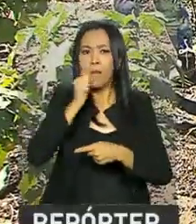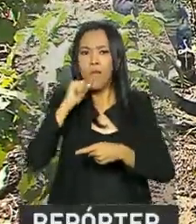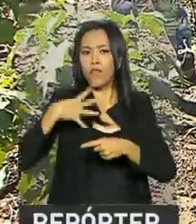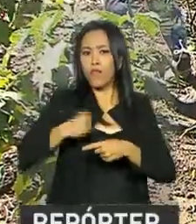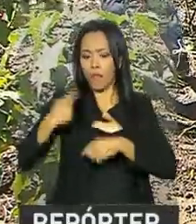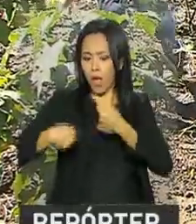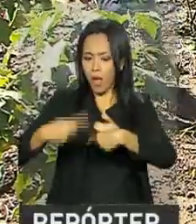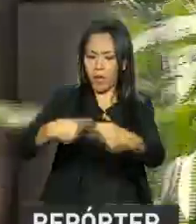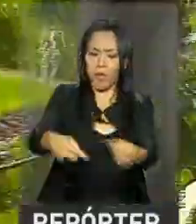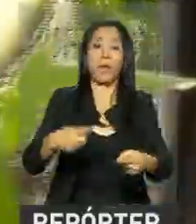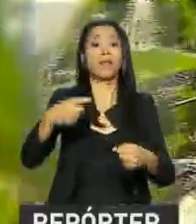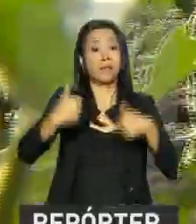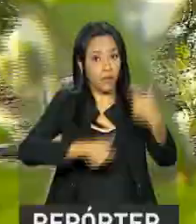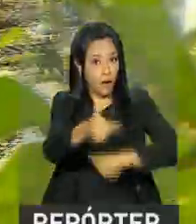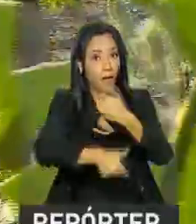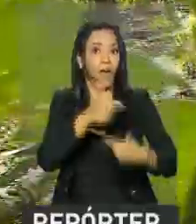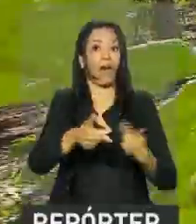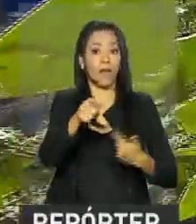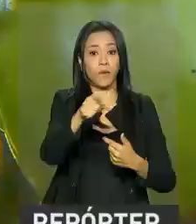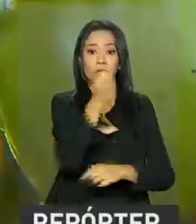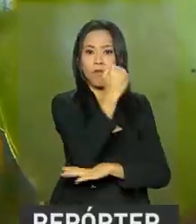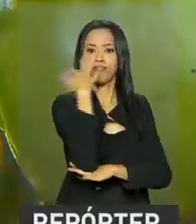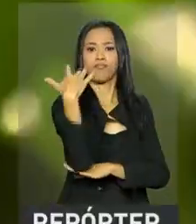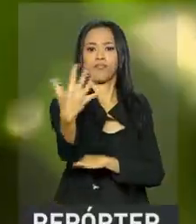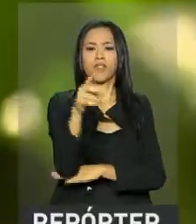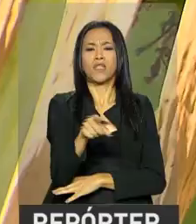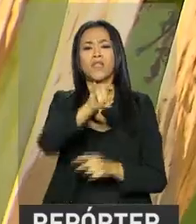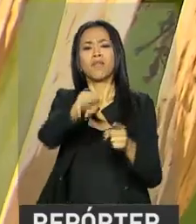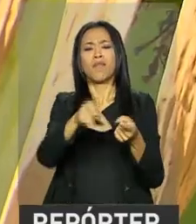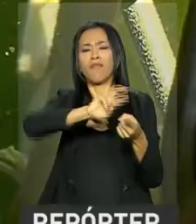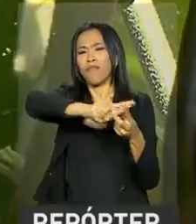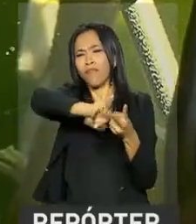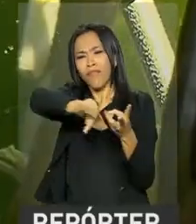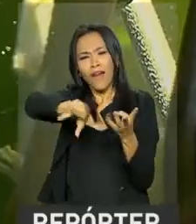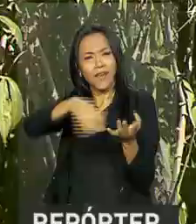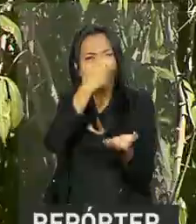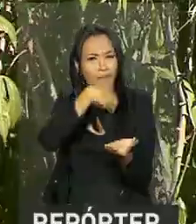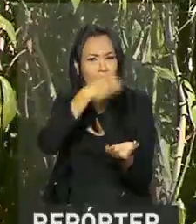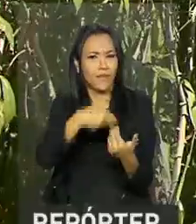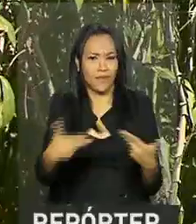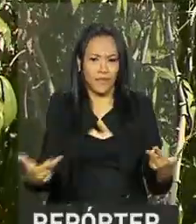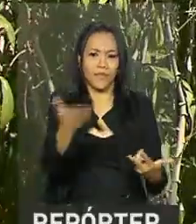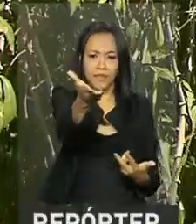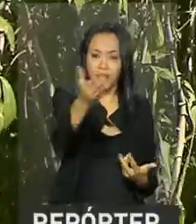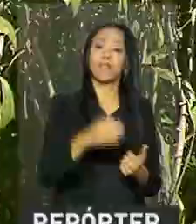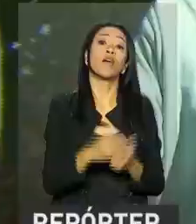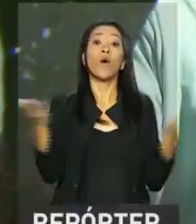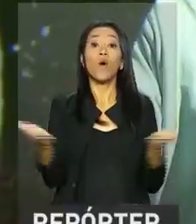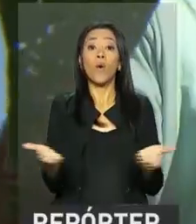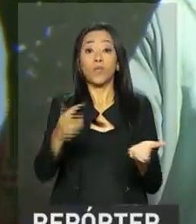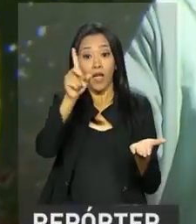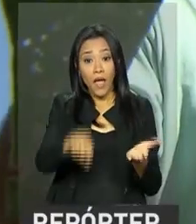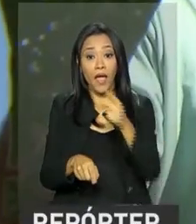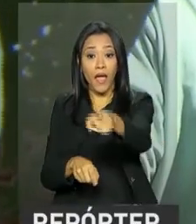filho trabalham juntos e produzem de tudo um pouco. Giló, limão, banana, berinjela. A especialidade da família hoje